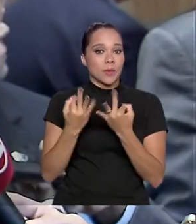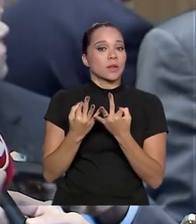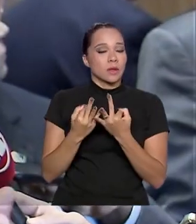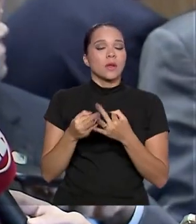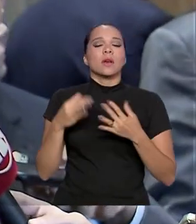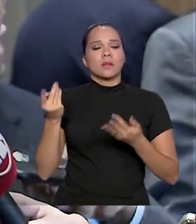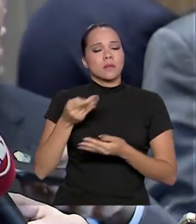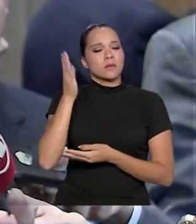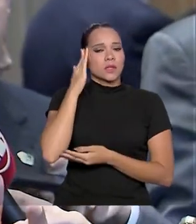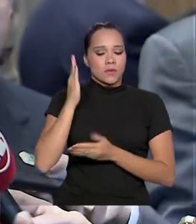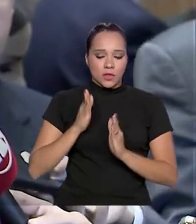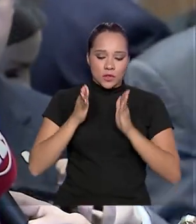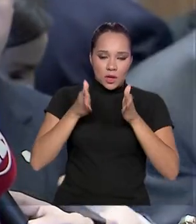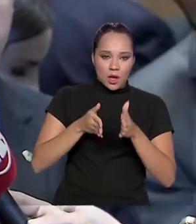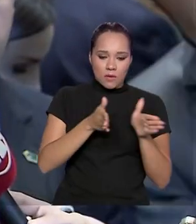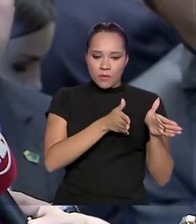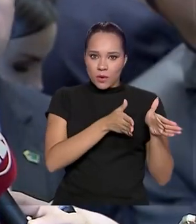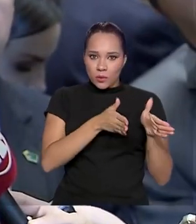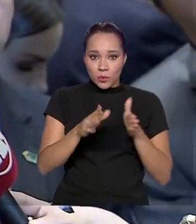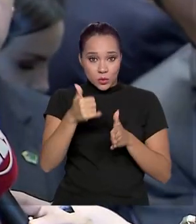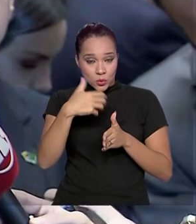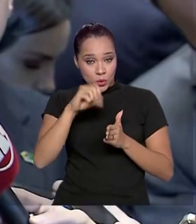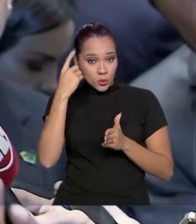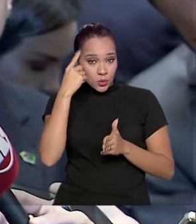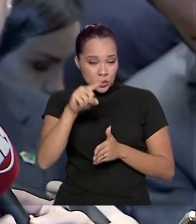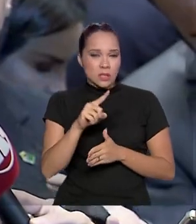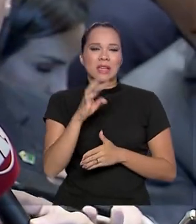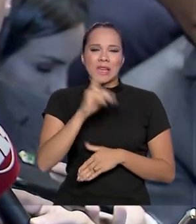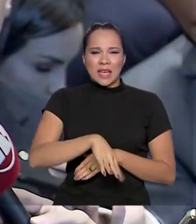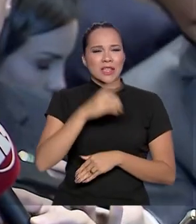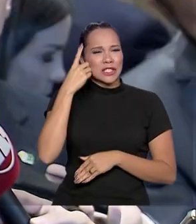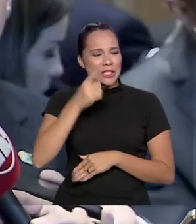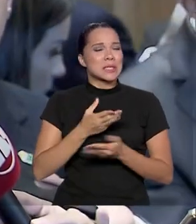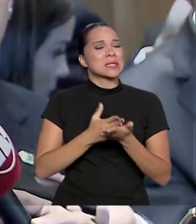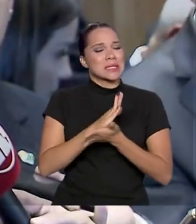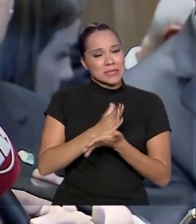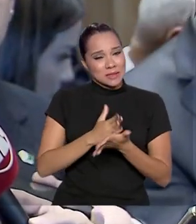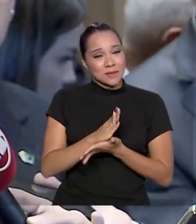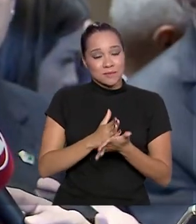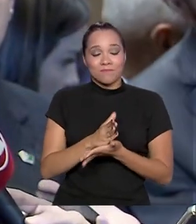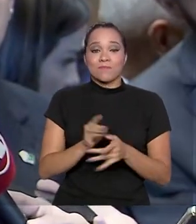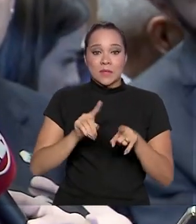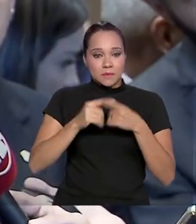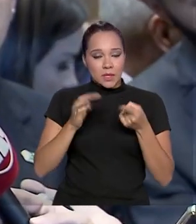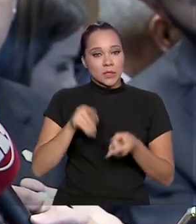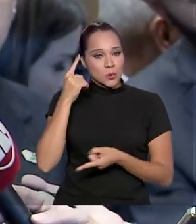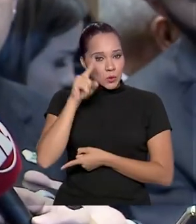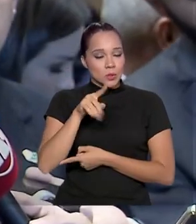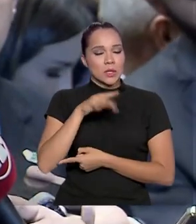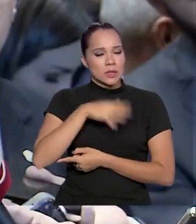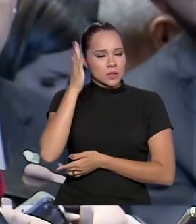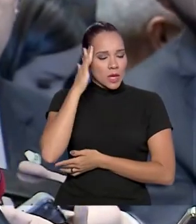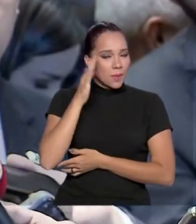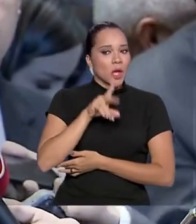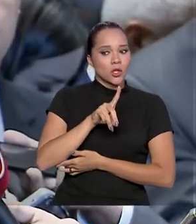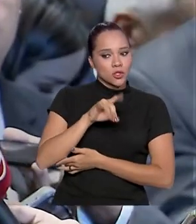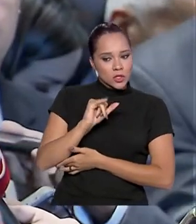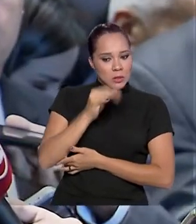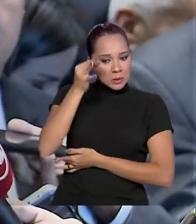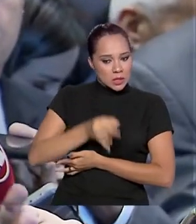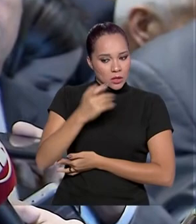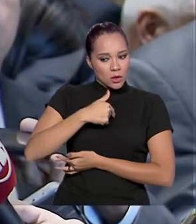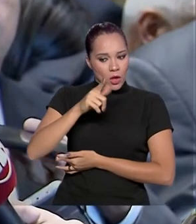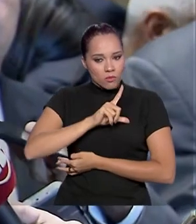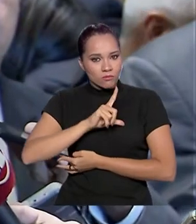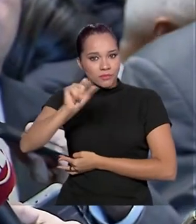acredito que elas vão chegar, vão passar esses dias, vão ser dias chatos, porém vão ser dias que elas sabem que elas vão, dia tal eu saio, acabou,